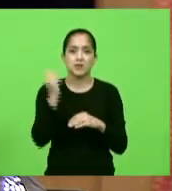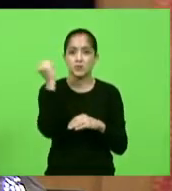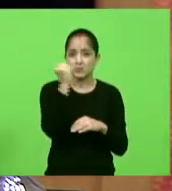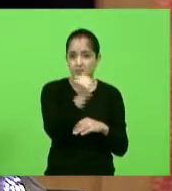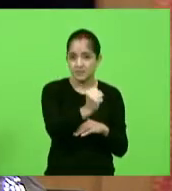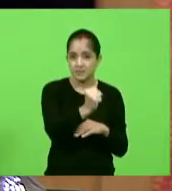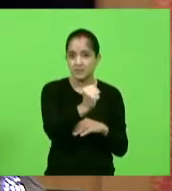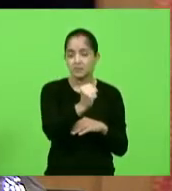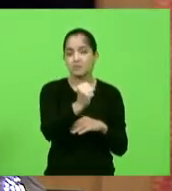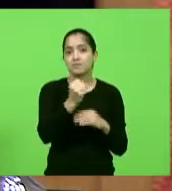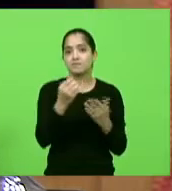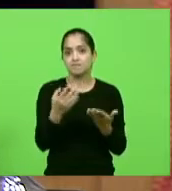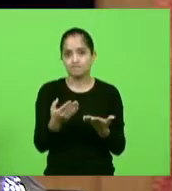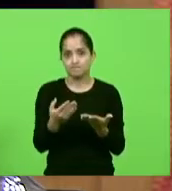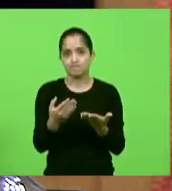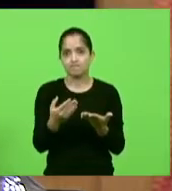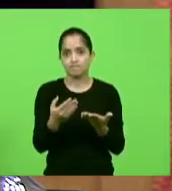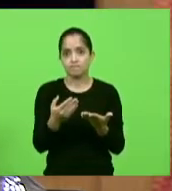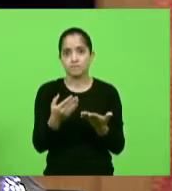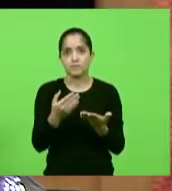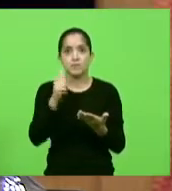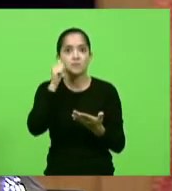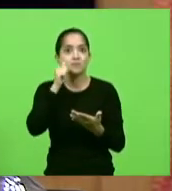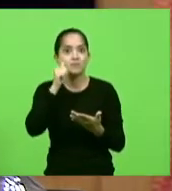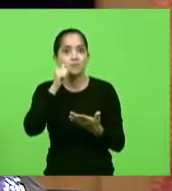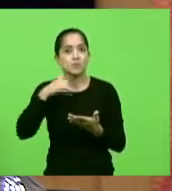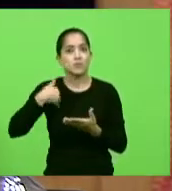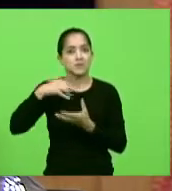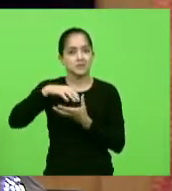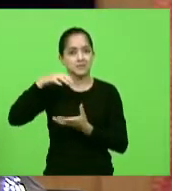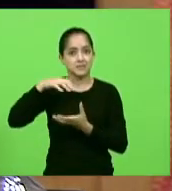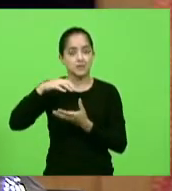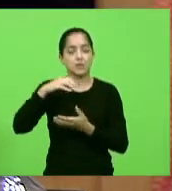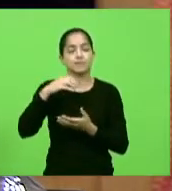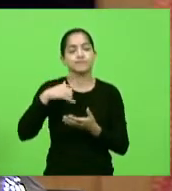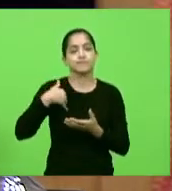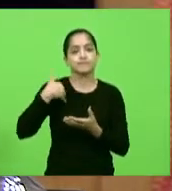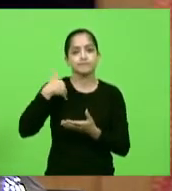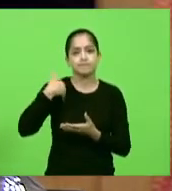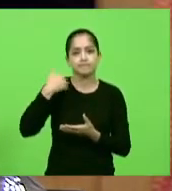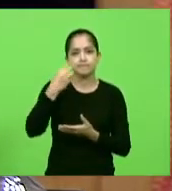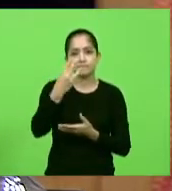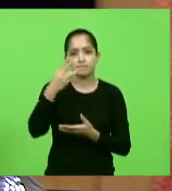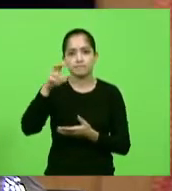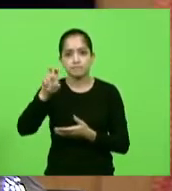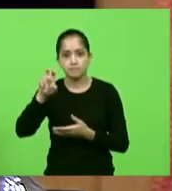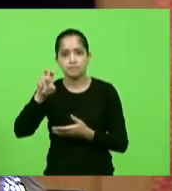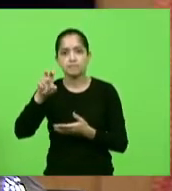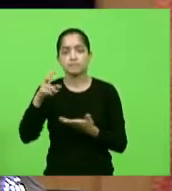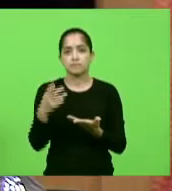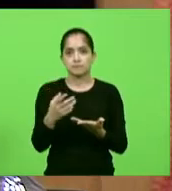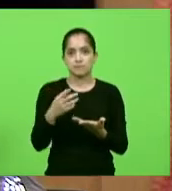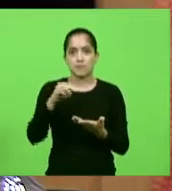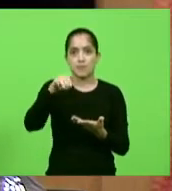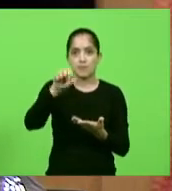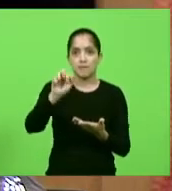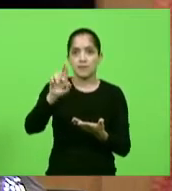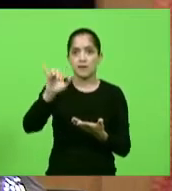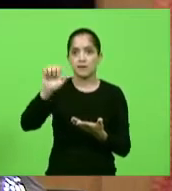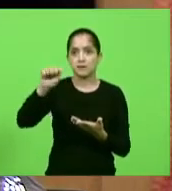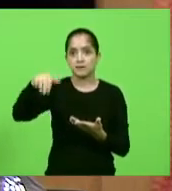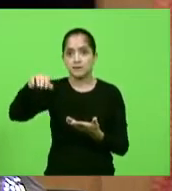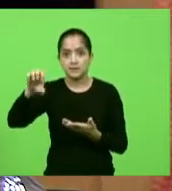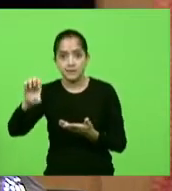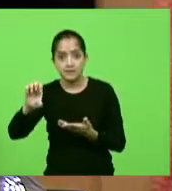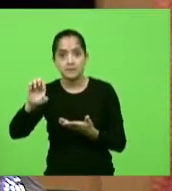onde assassinaram uma senhora de 35 anos, Mariana Iquiel de Souza, mais um crime